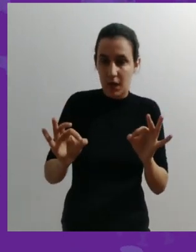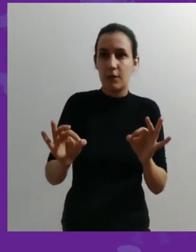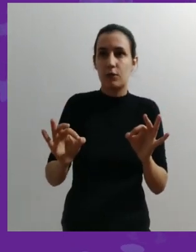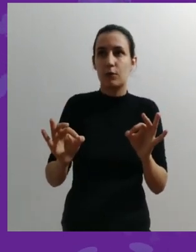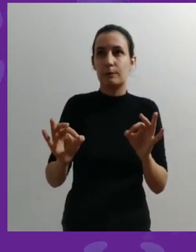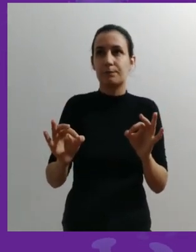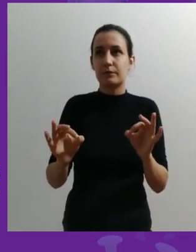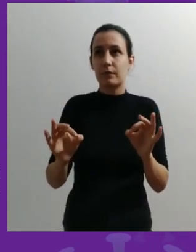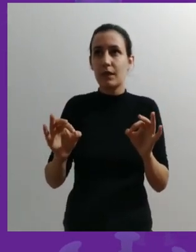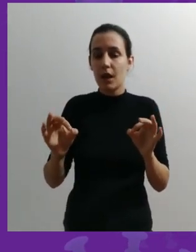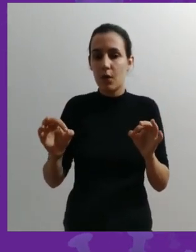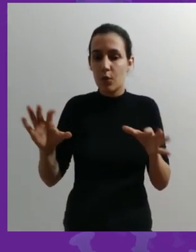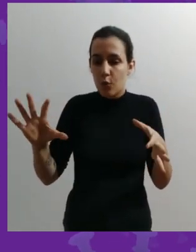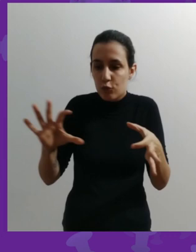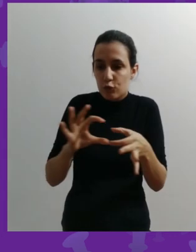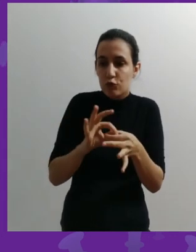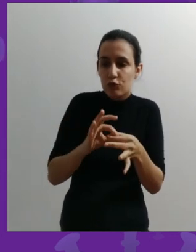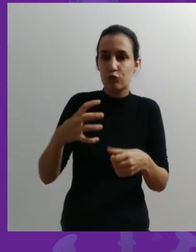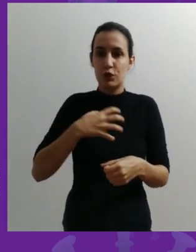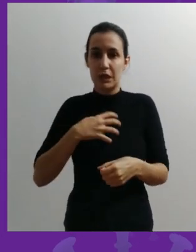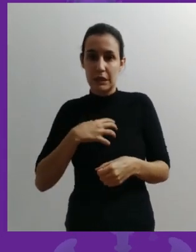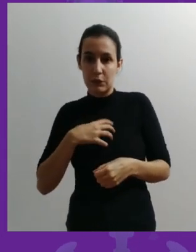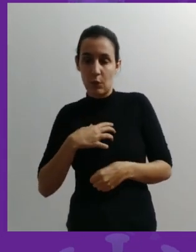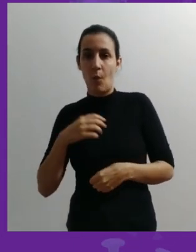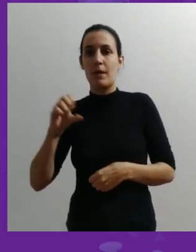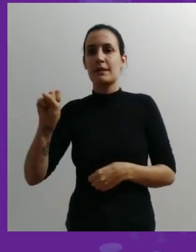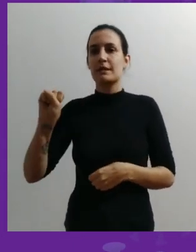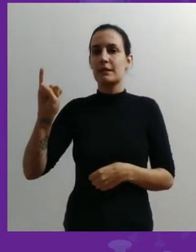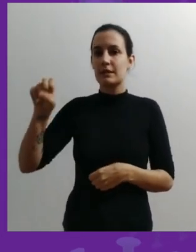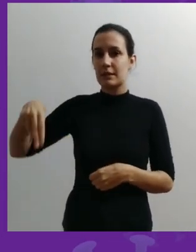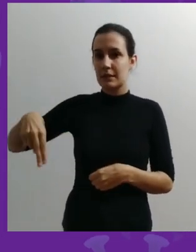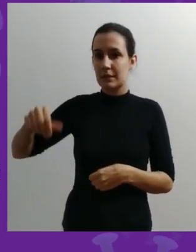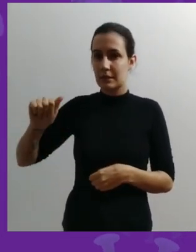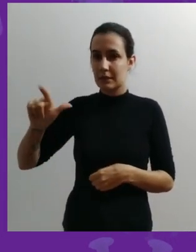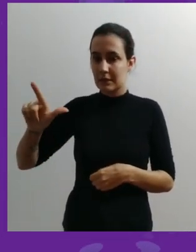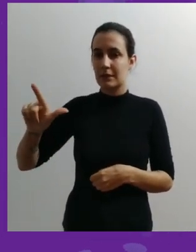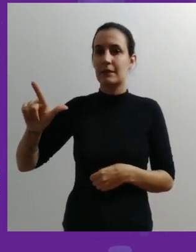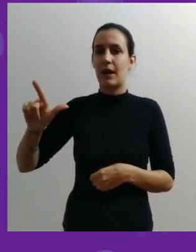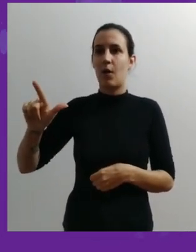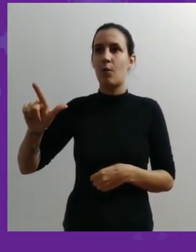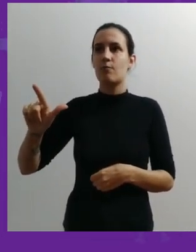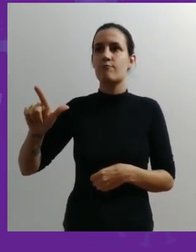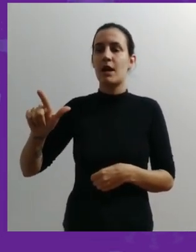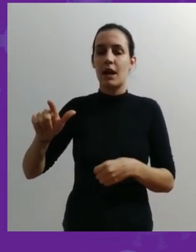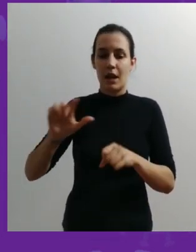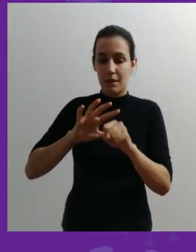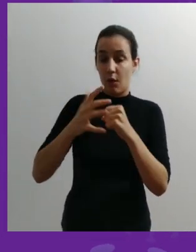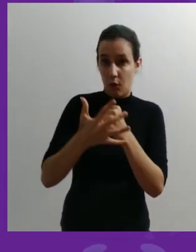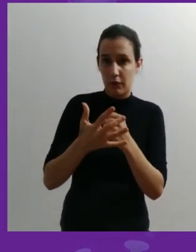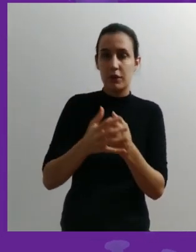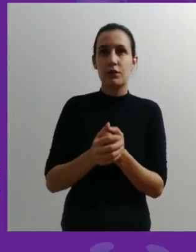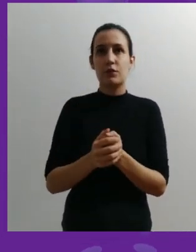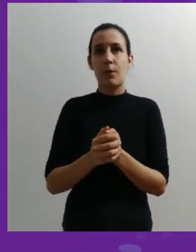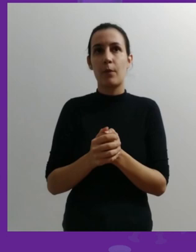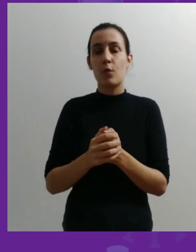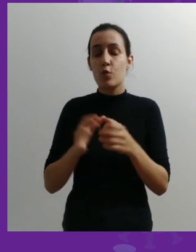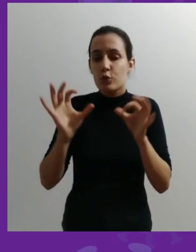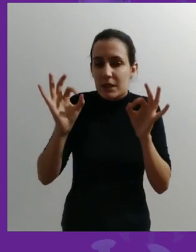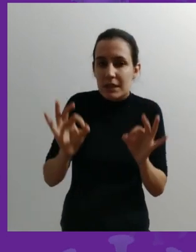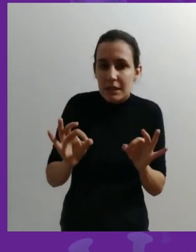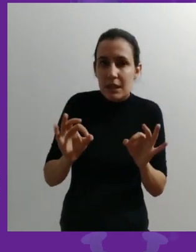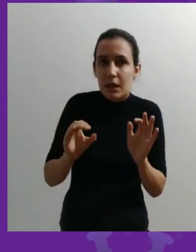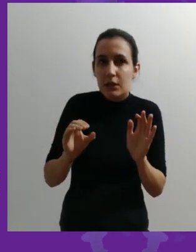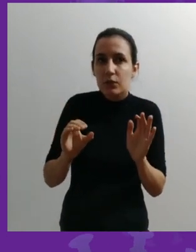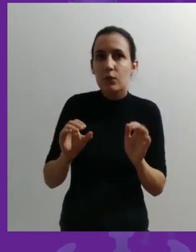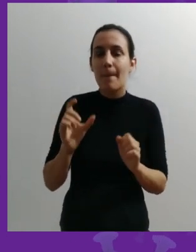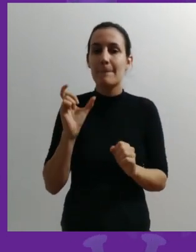relação ao conjunto de sinais e sintomas provocados pela COVID-19, é melhor adequado